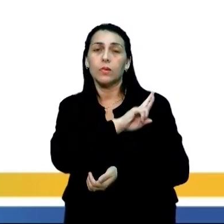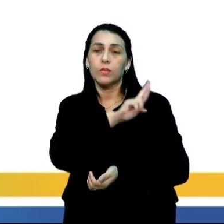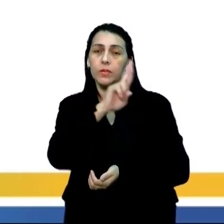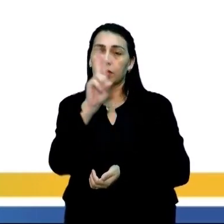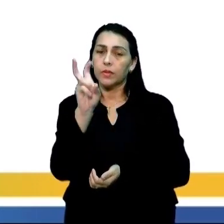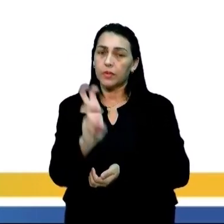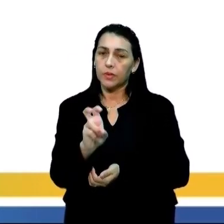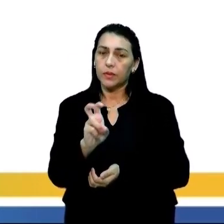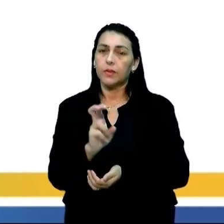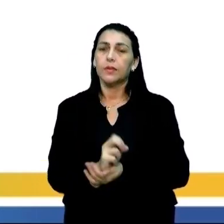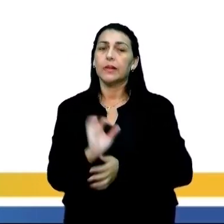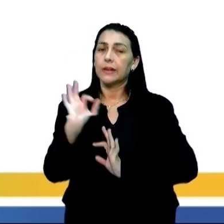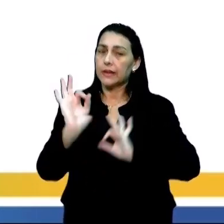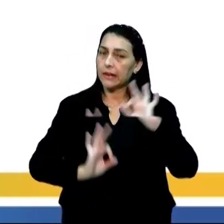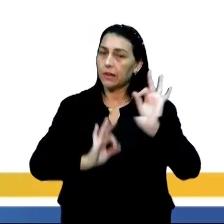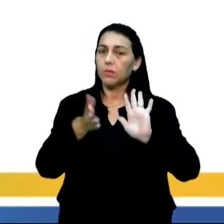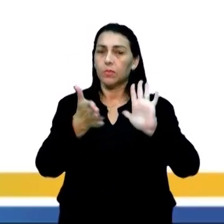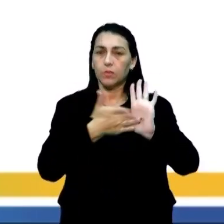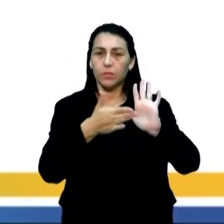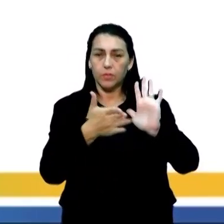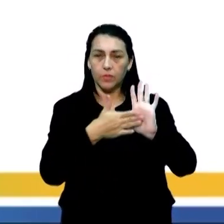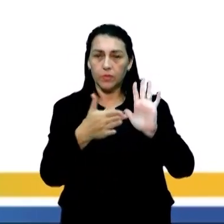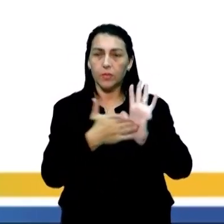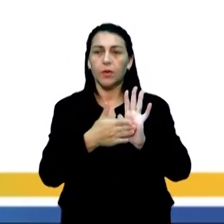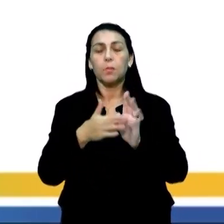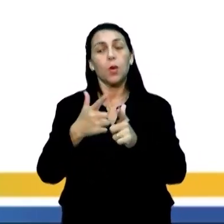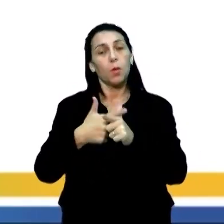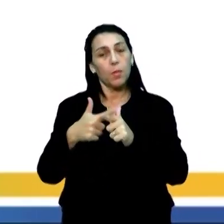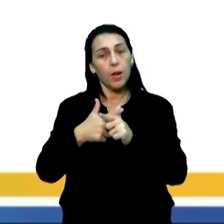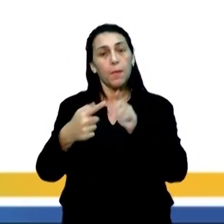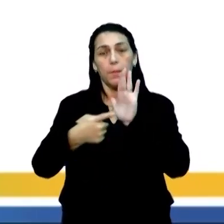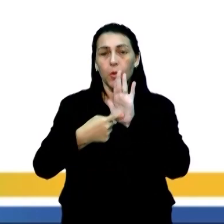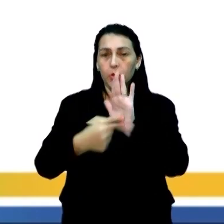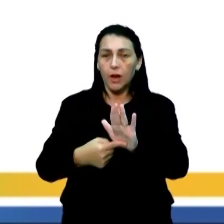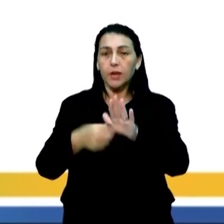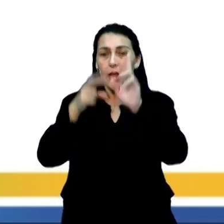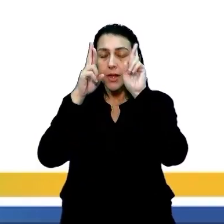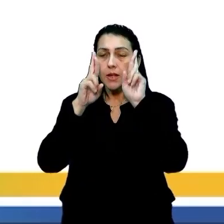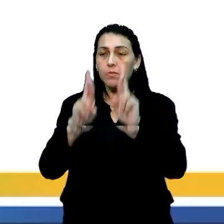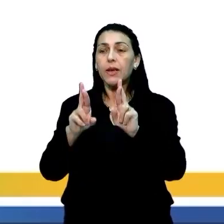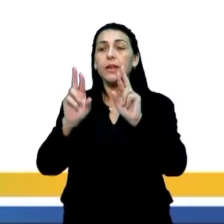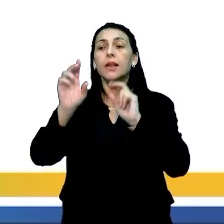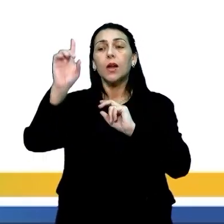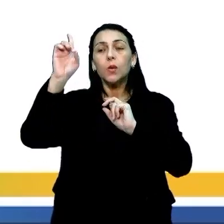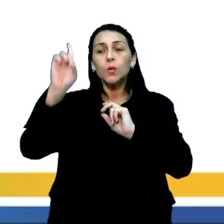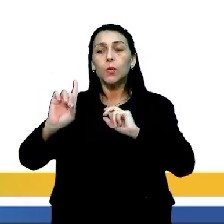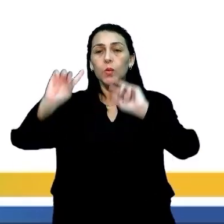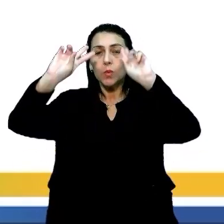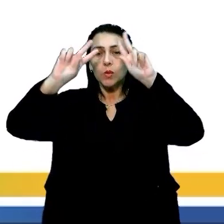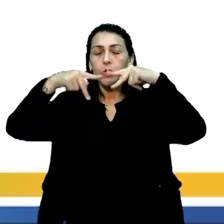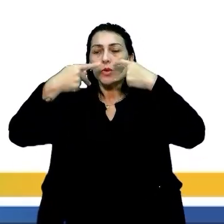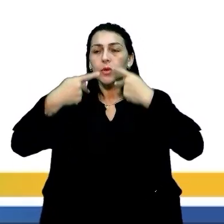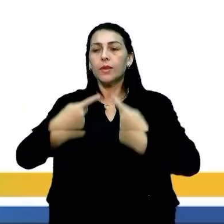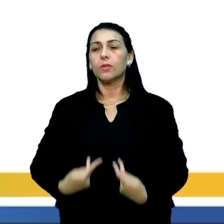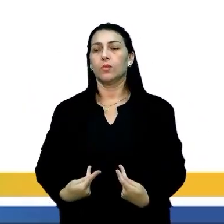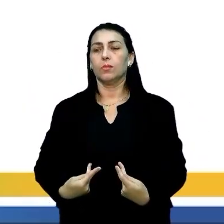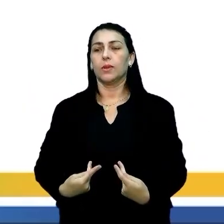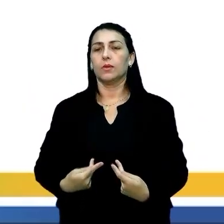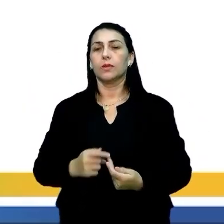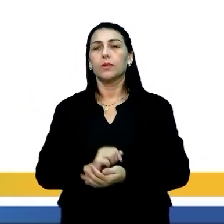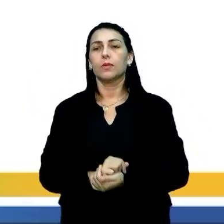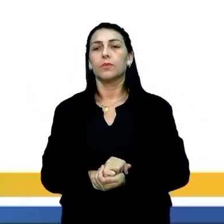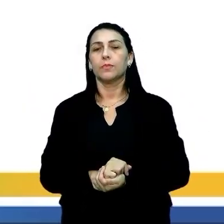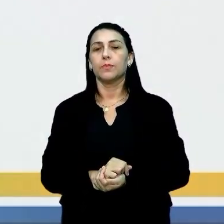cinco? Elaborar a proposta de intervenção para o problema abordado, respeitando os direitos